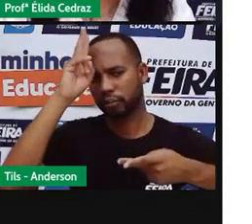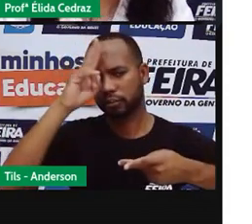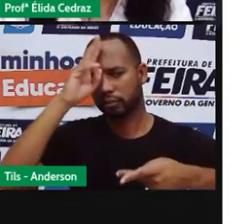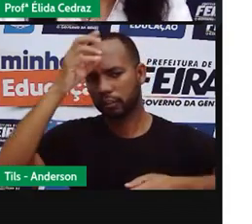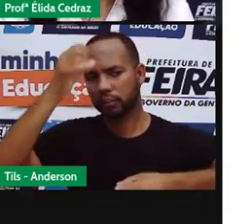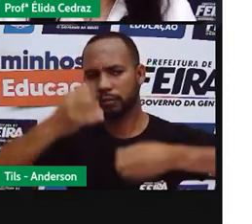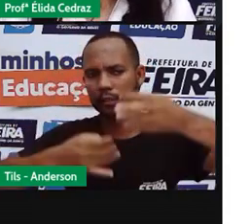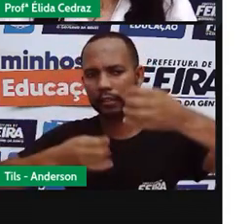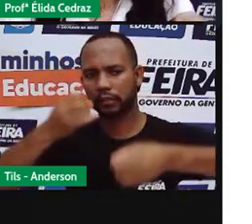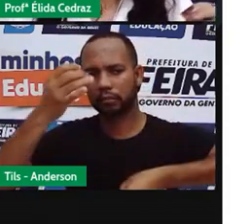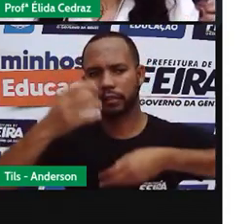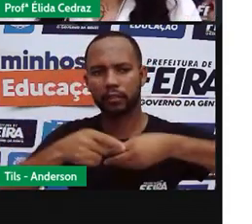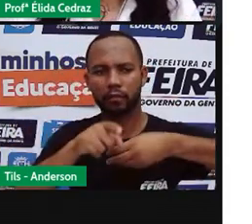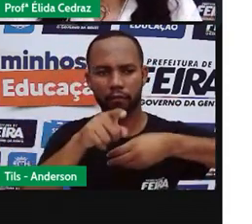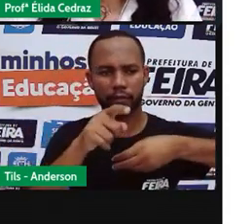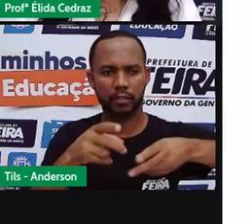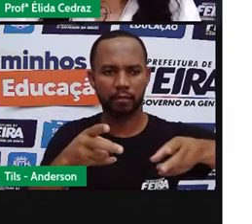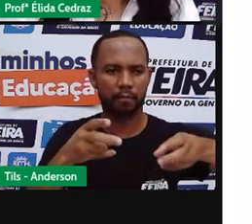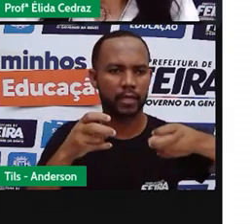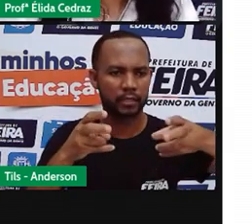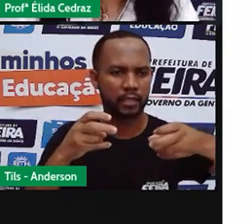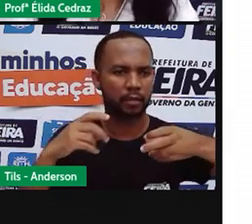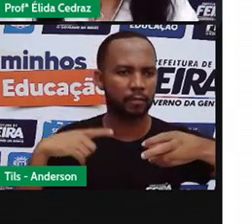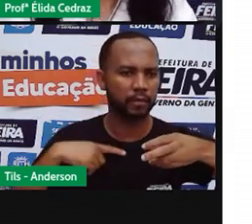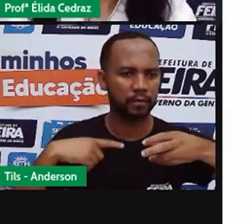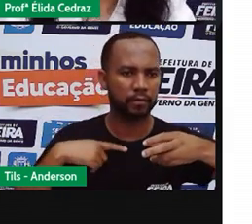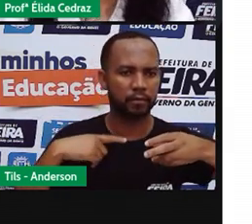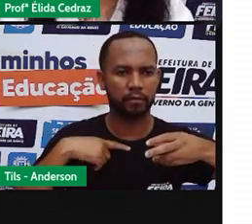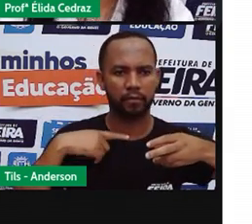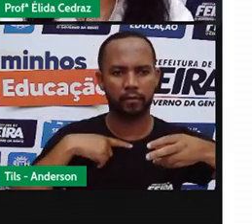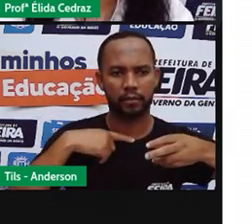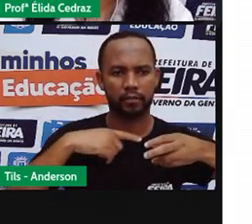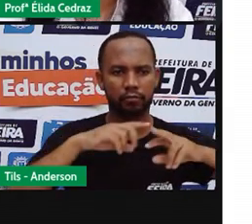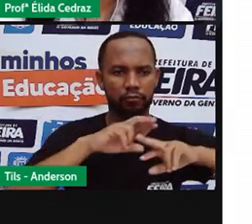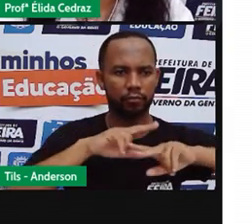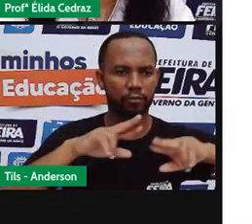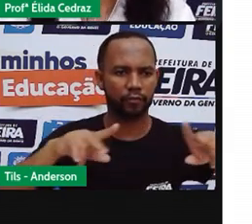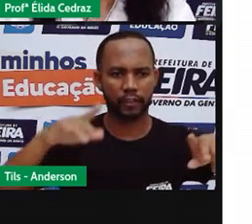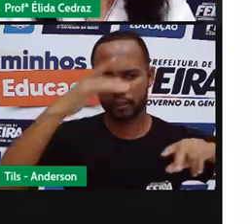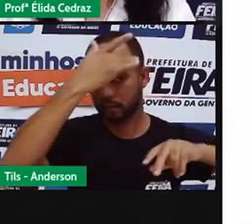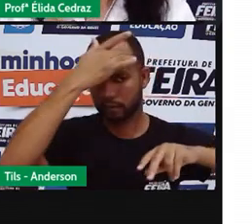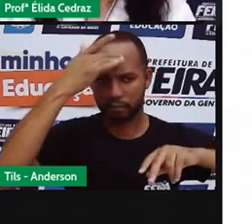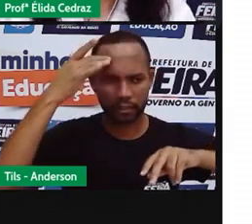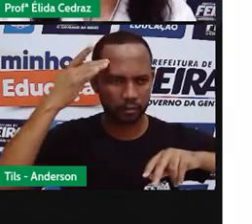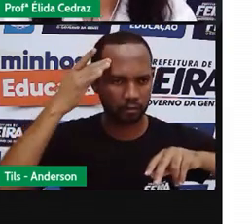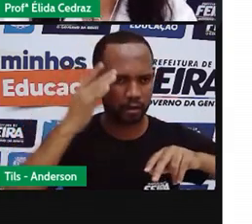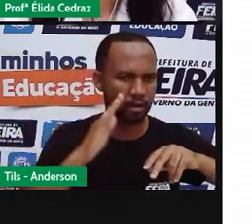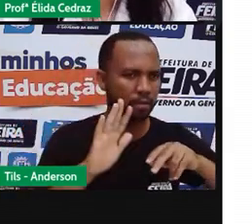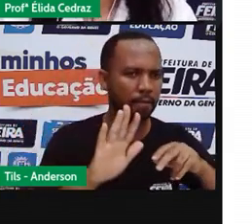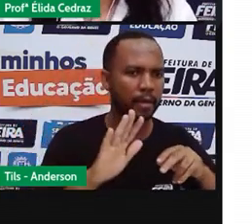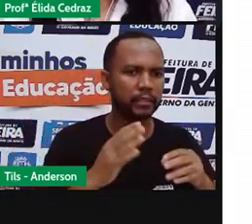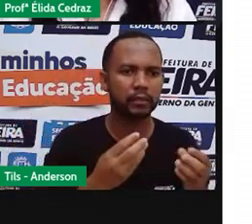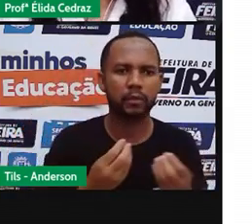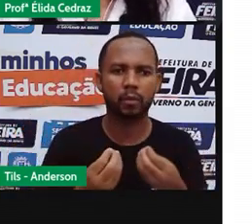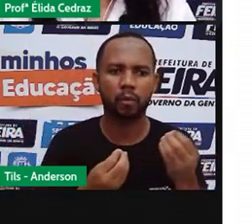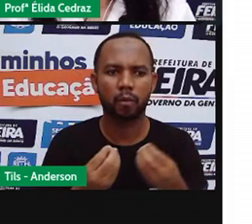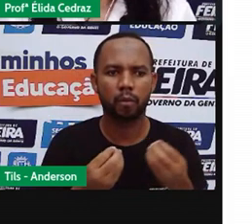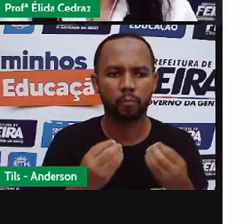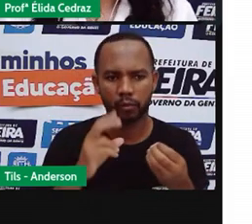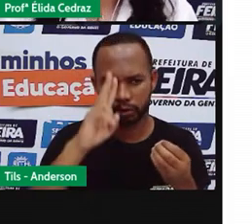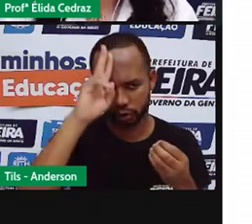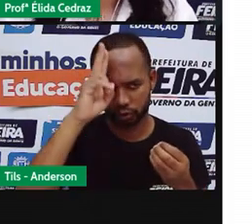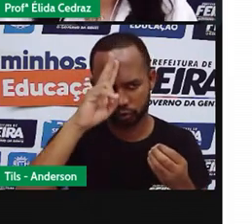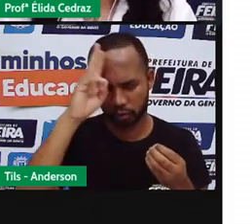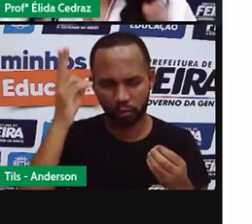Você percebe porque tem os personagens, mas não são os personagens que estão contando a história.